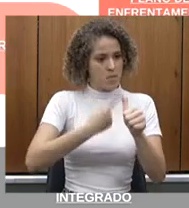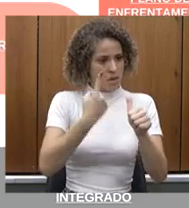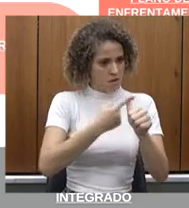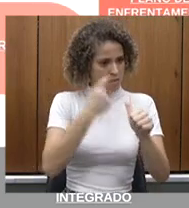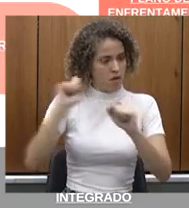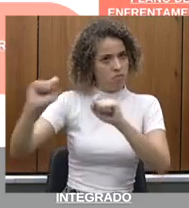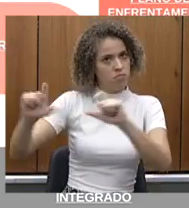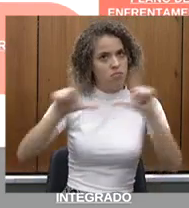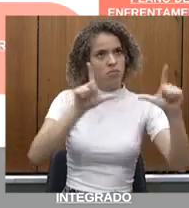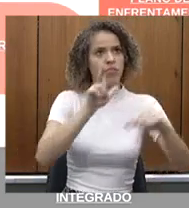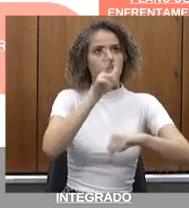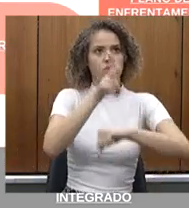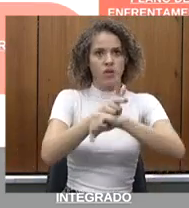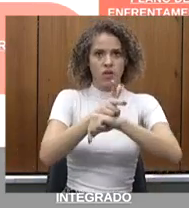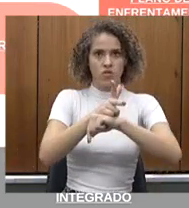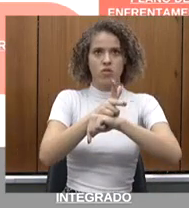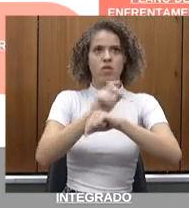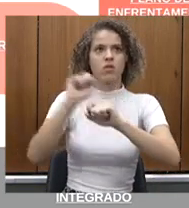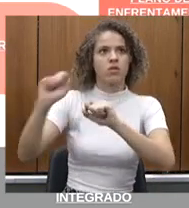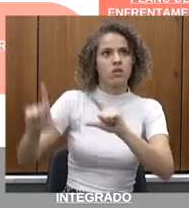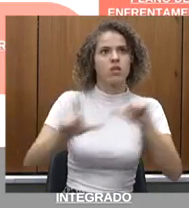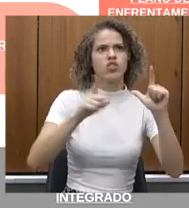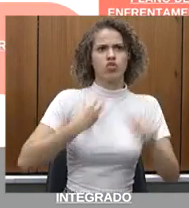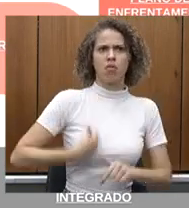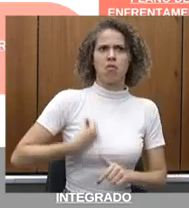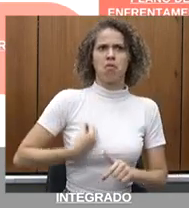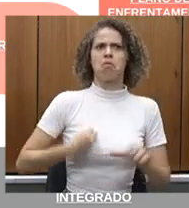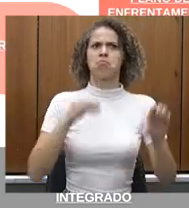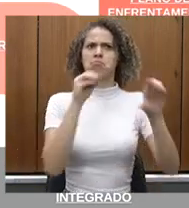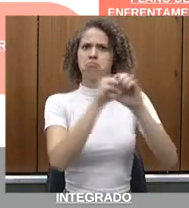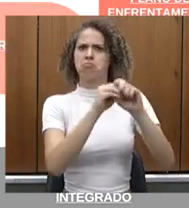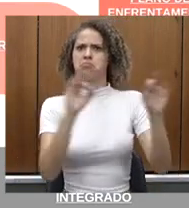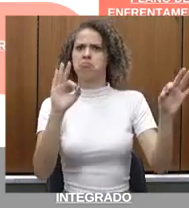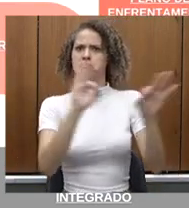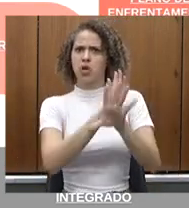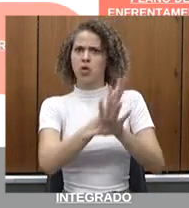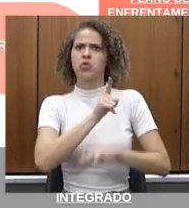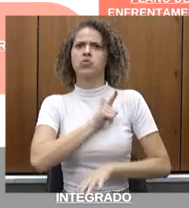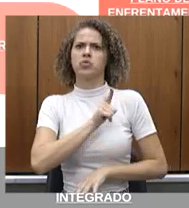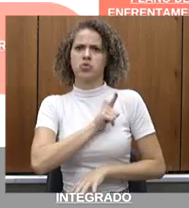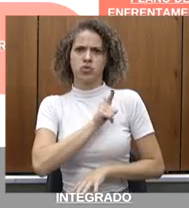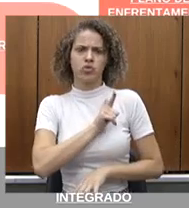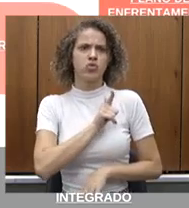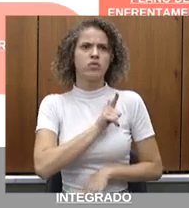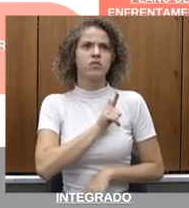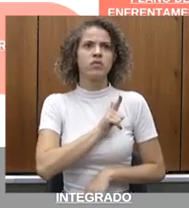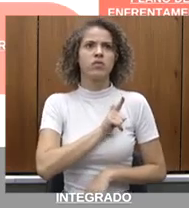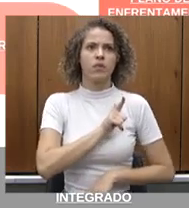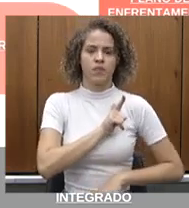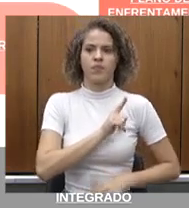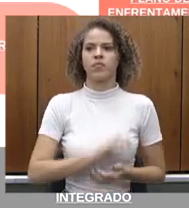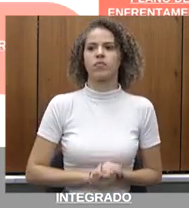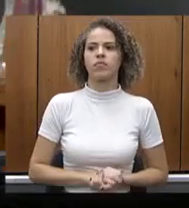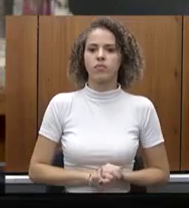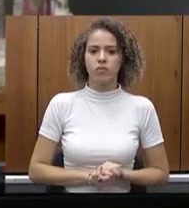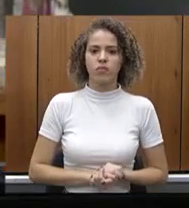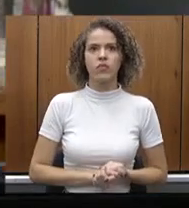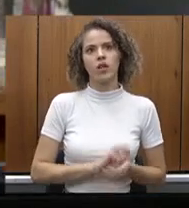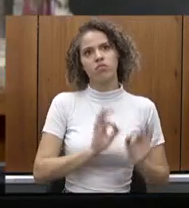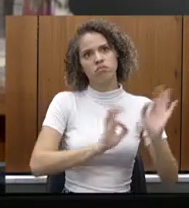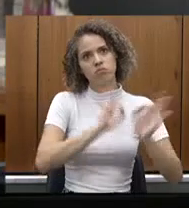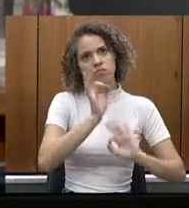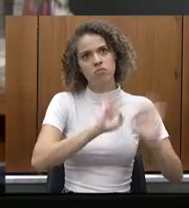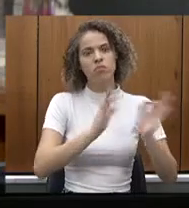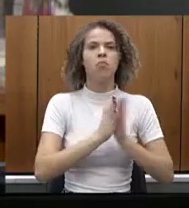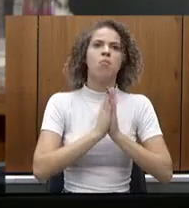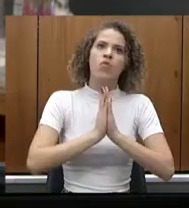abrir o vídeo do Opera Mais, que já está aí para quem estiver manuseando a apresentação,